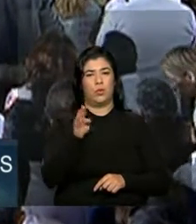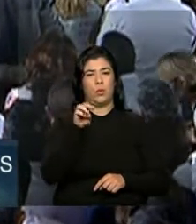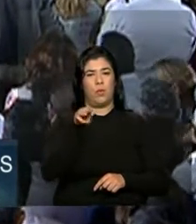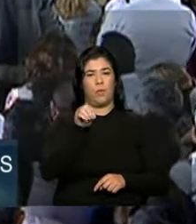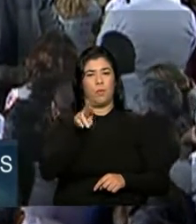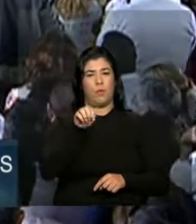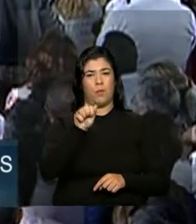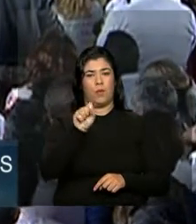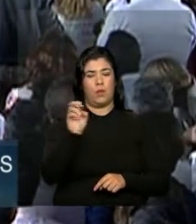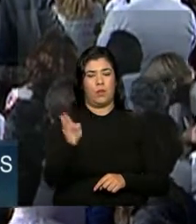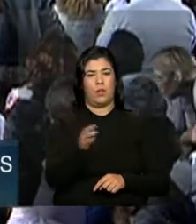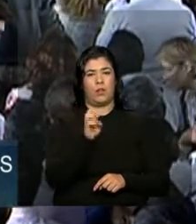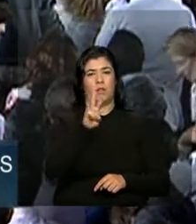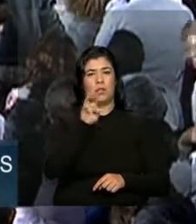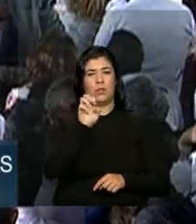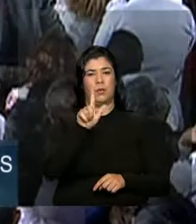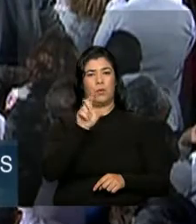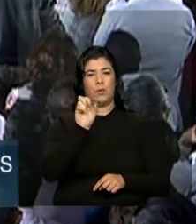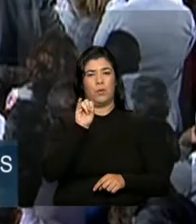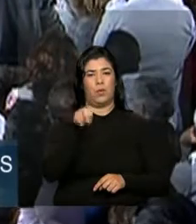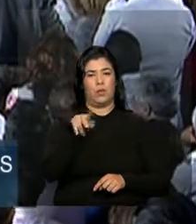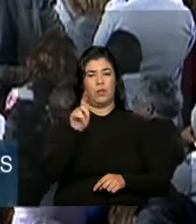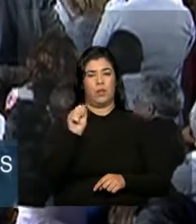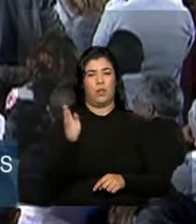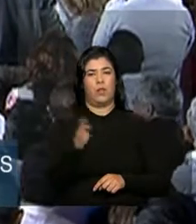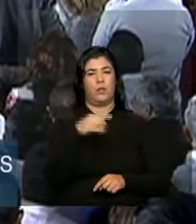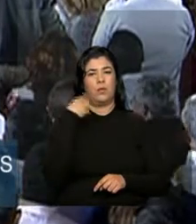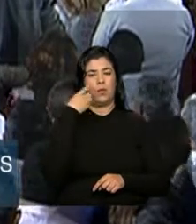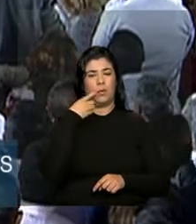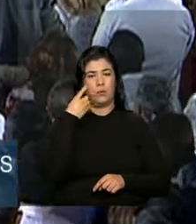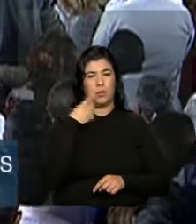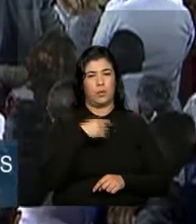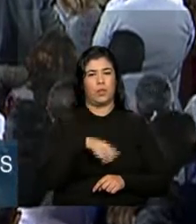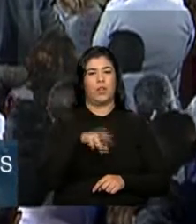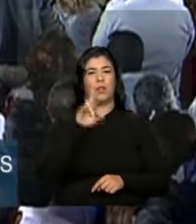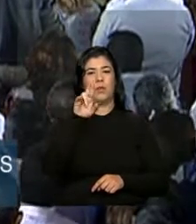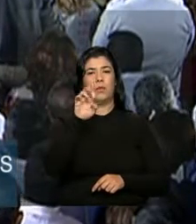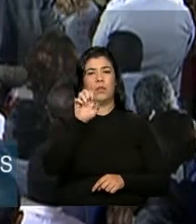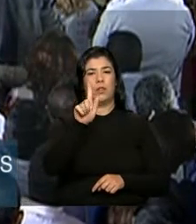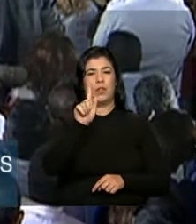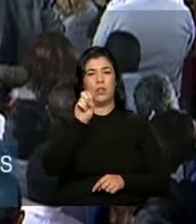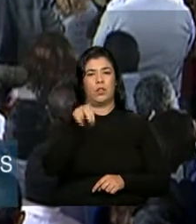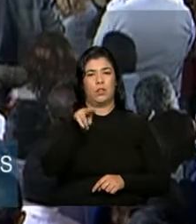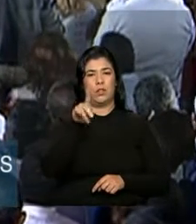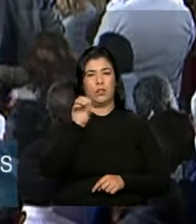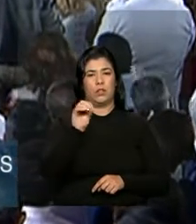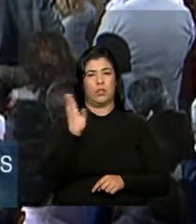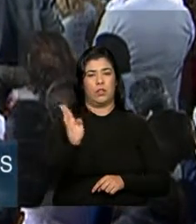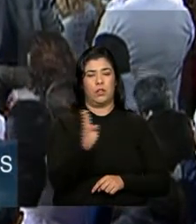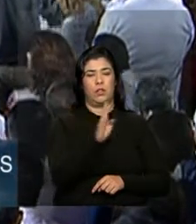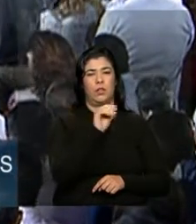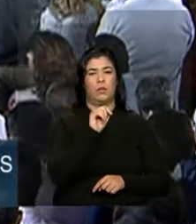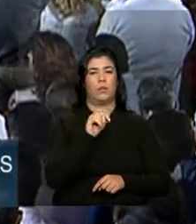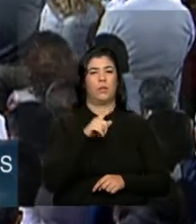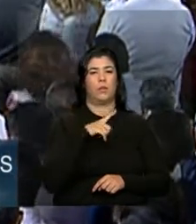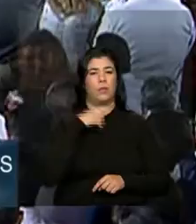Welton Prado, deputado Adelmo Leão, deputado Reginaldo Lopes, deputado